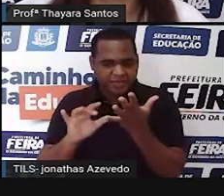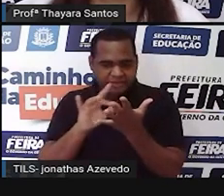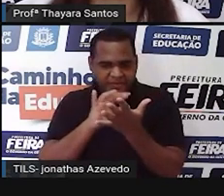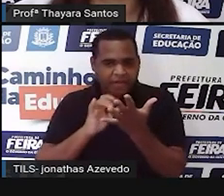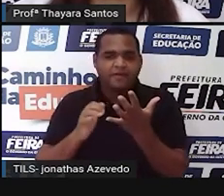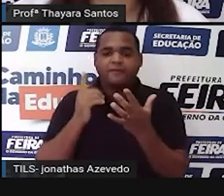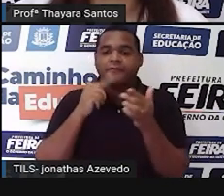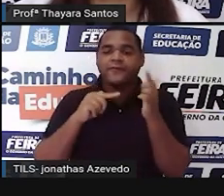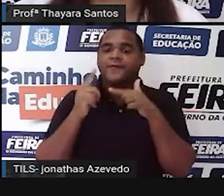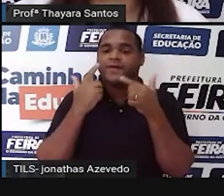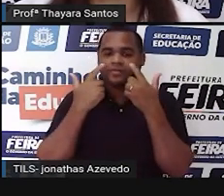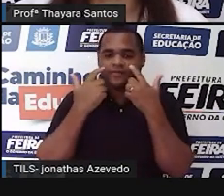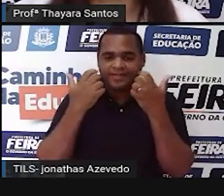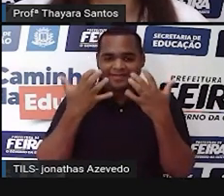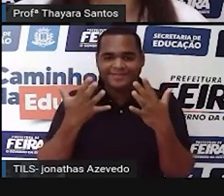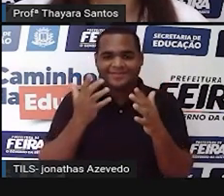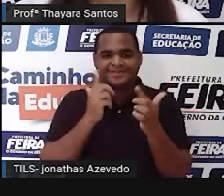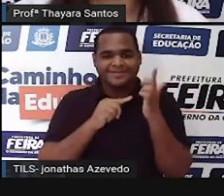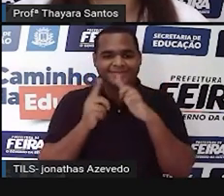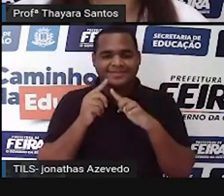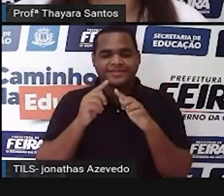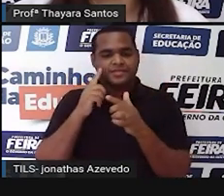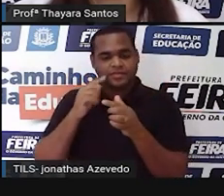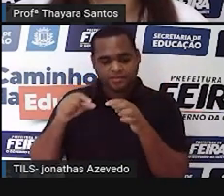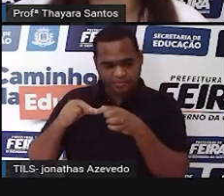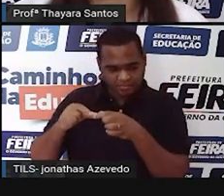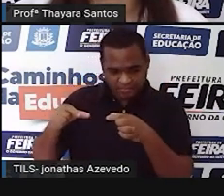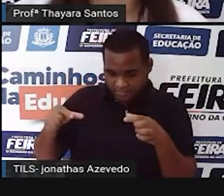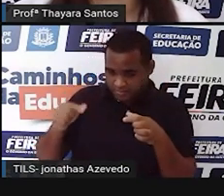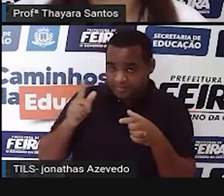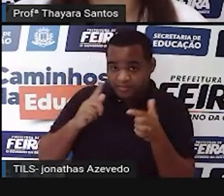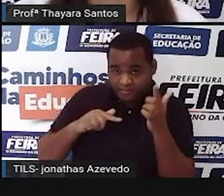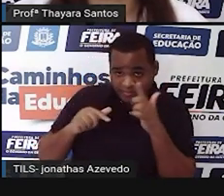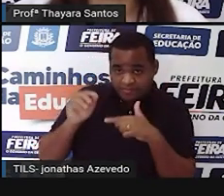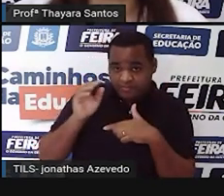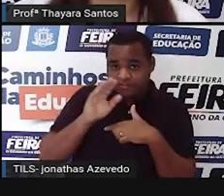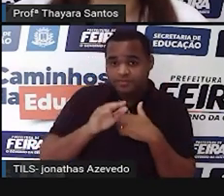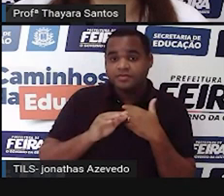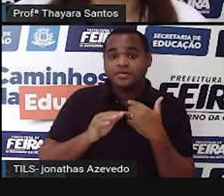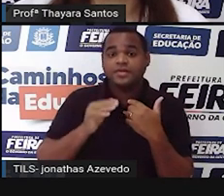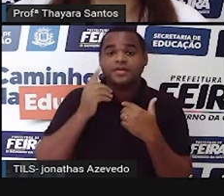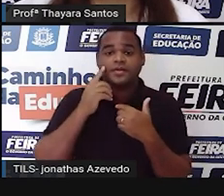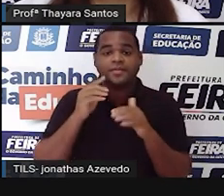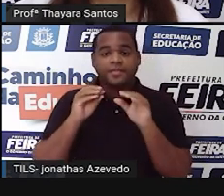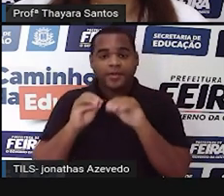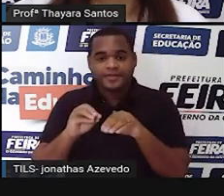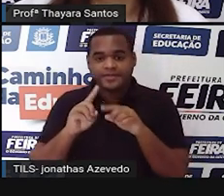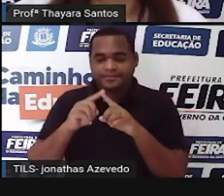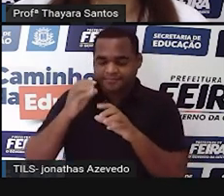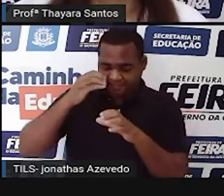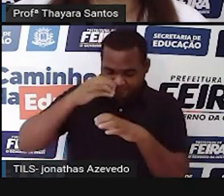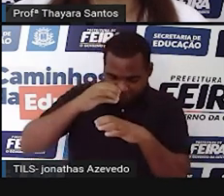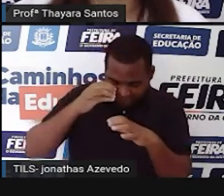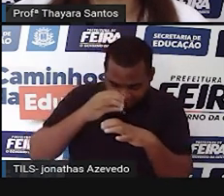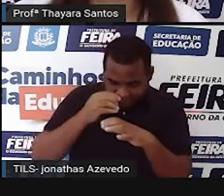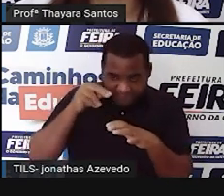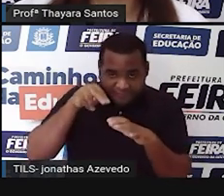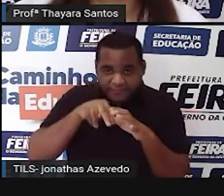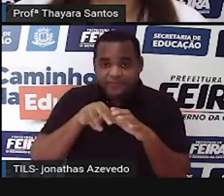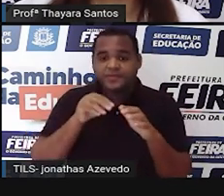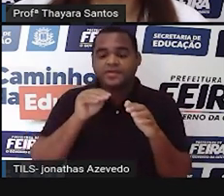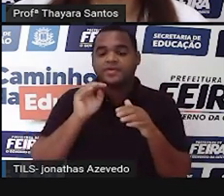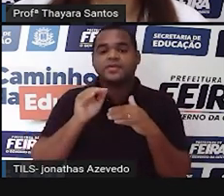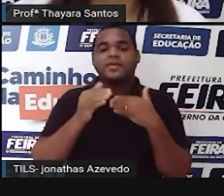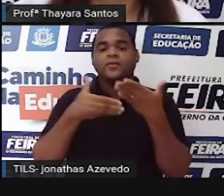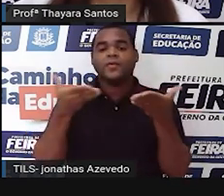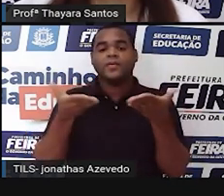estar aí. A gente pega essa laminazinha aqui e coloca aqui na base do Microscópio. E agora, o que é que a gente